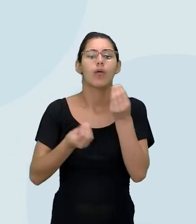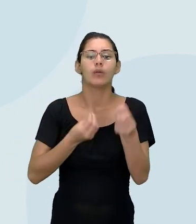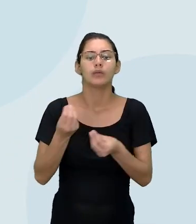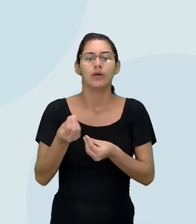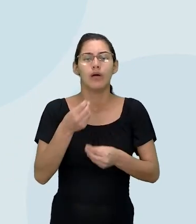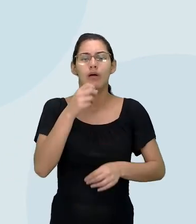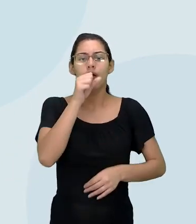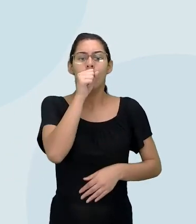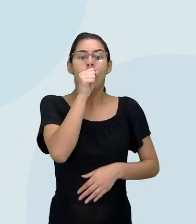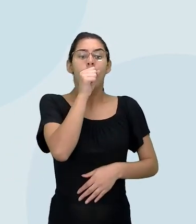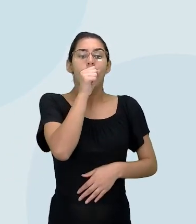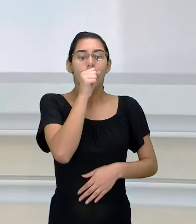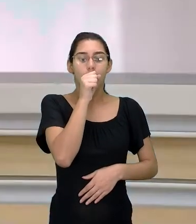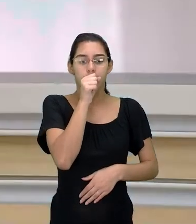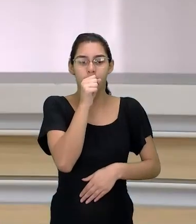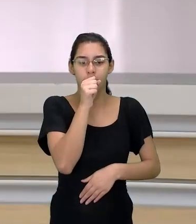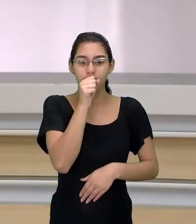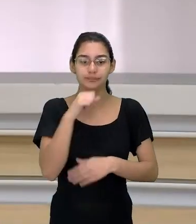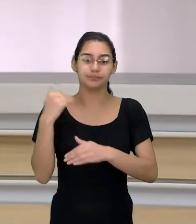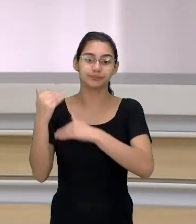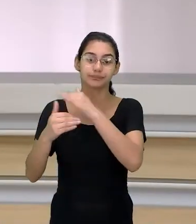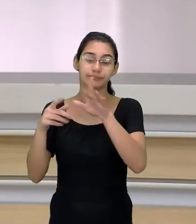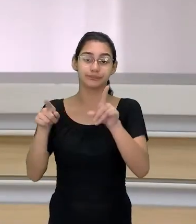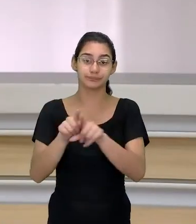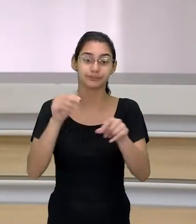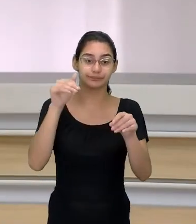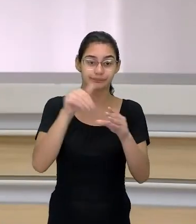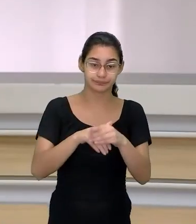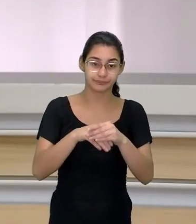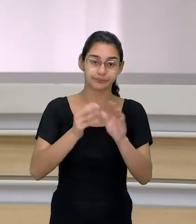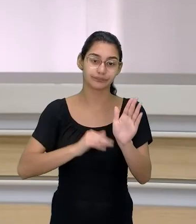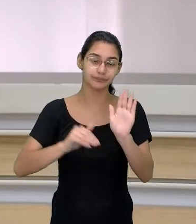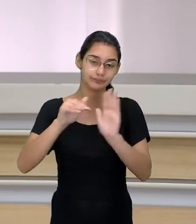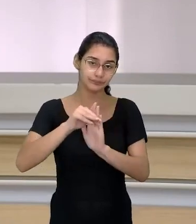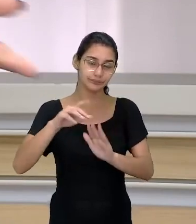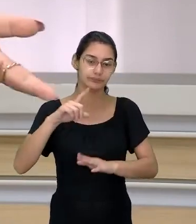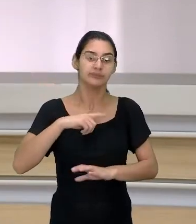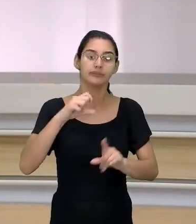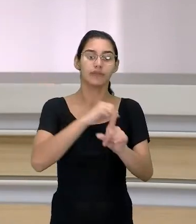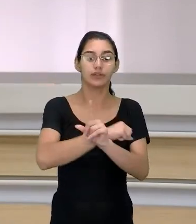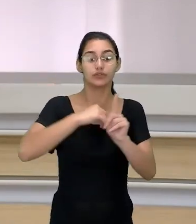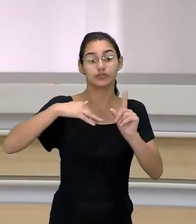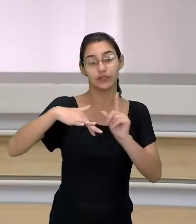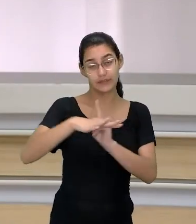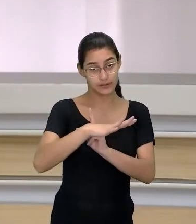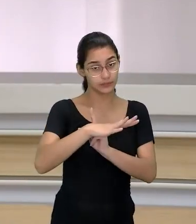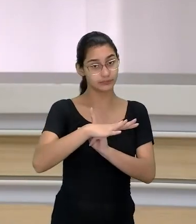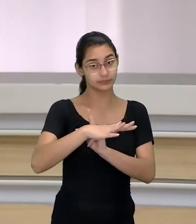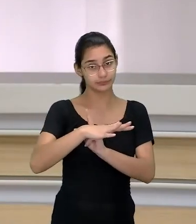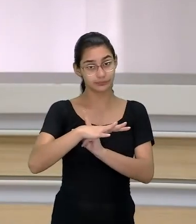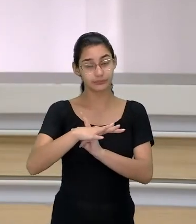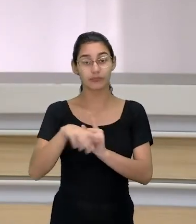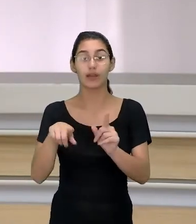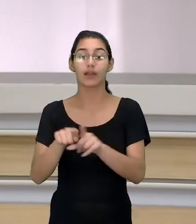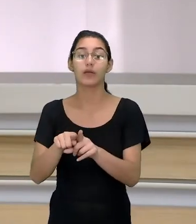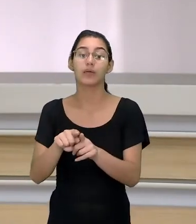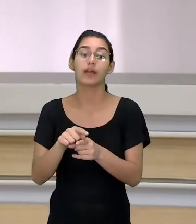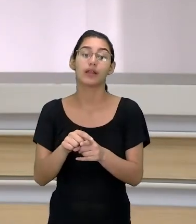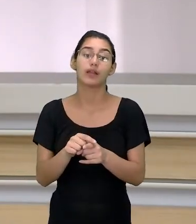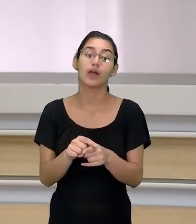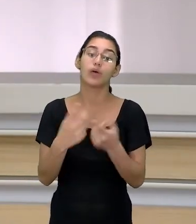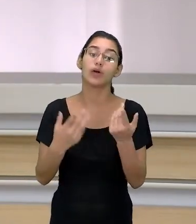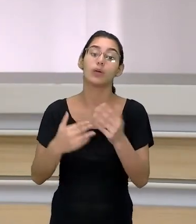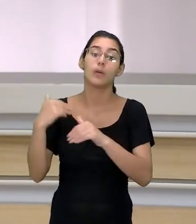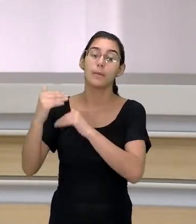certos processos estão dentro do limite do social aceitável e até quando